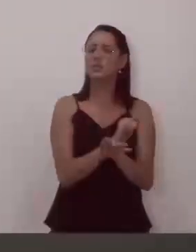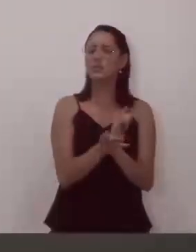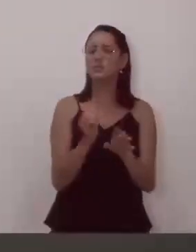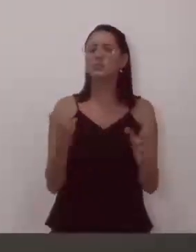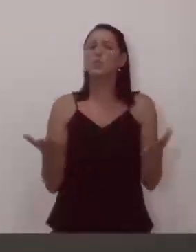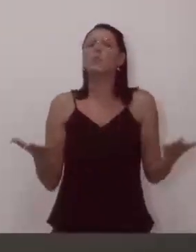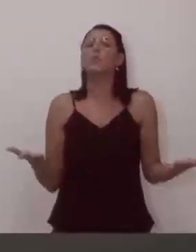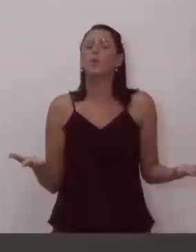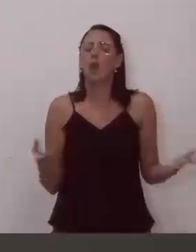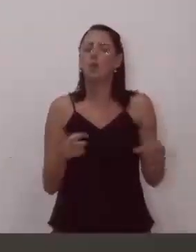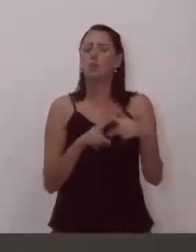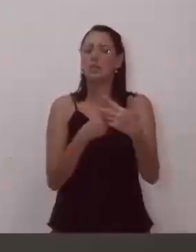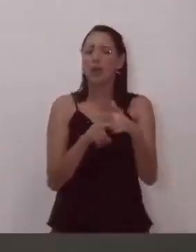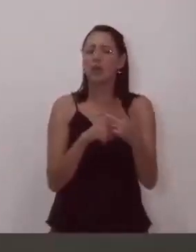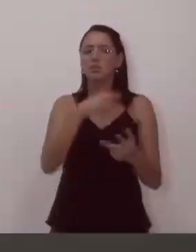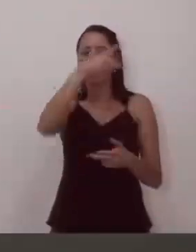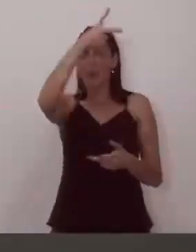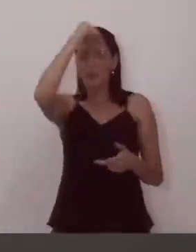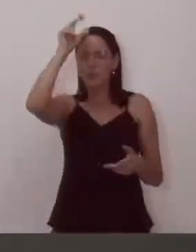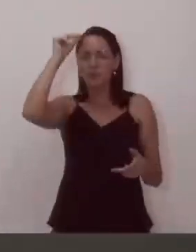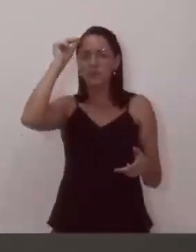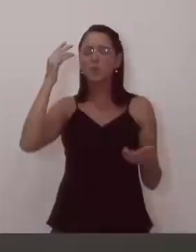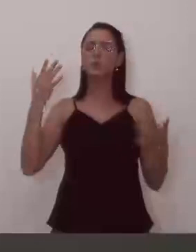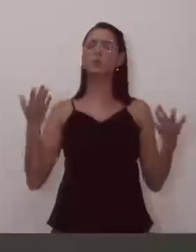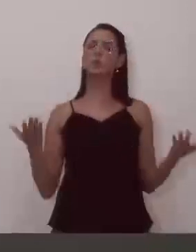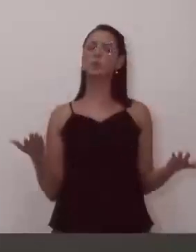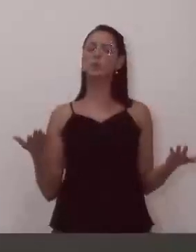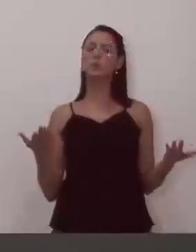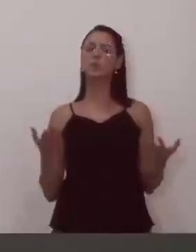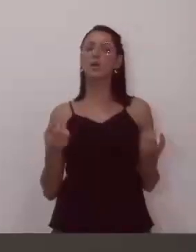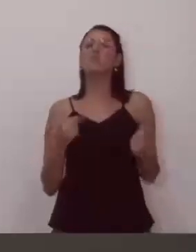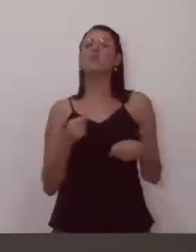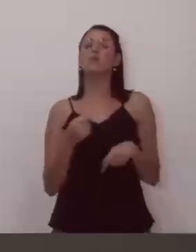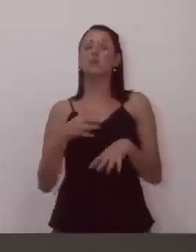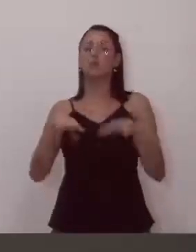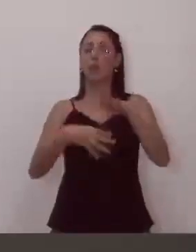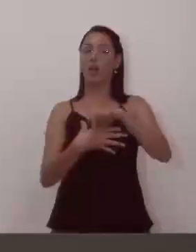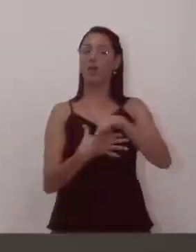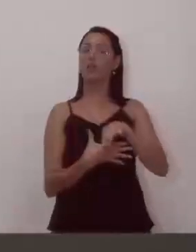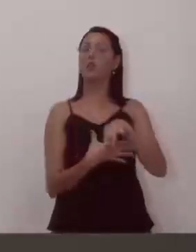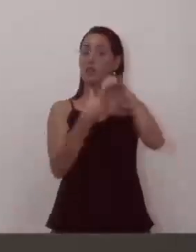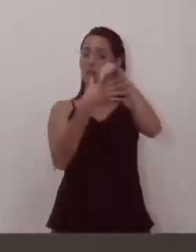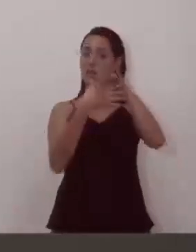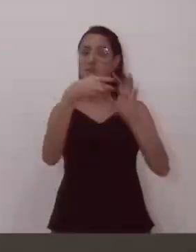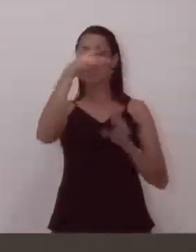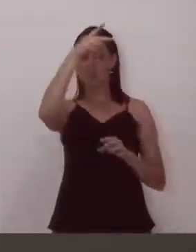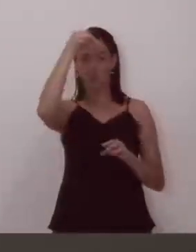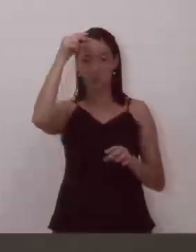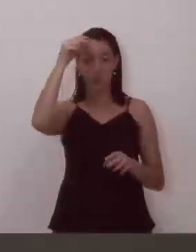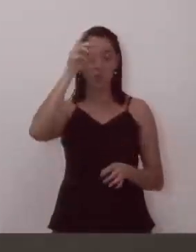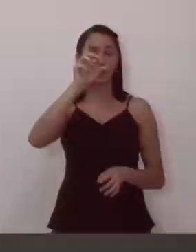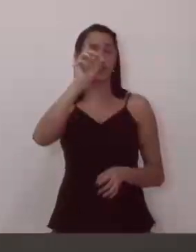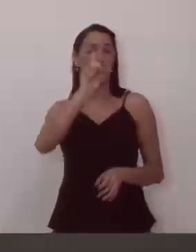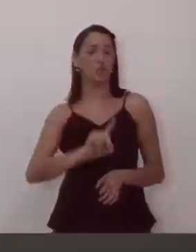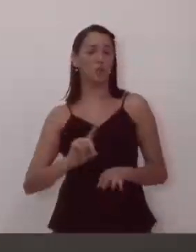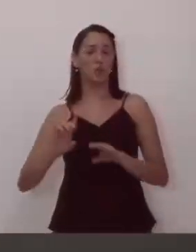técnicos da Prefeitura, se é uma estratégia das lideranças da Prefeitura, diretores,